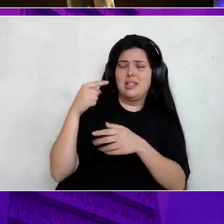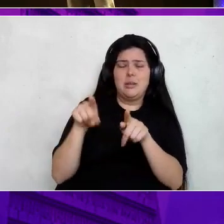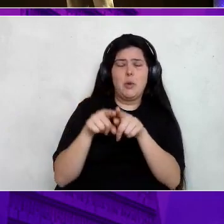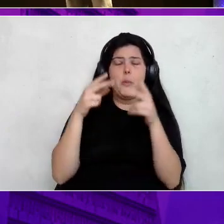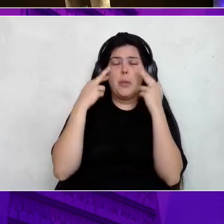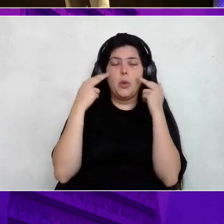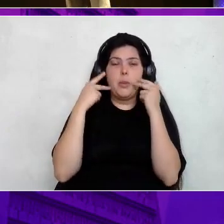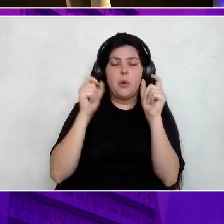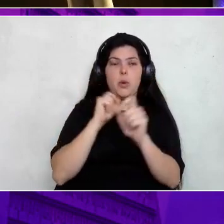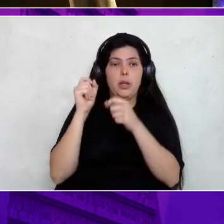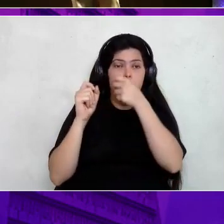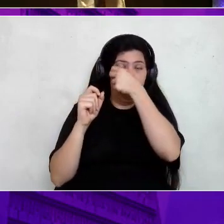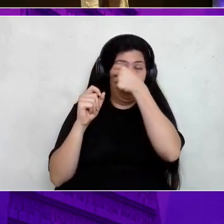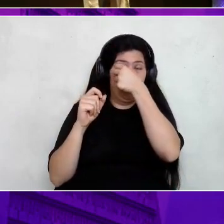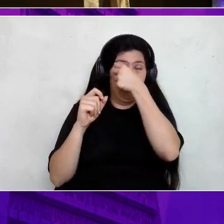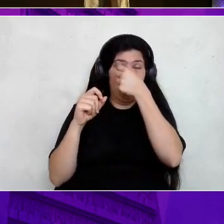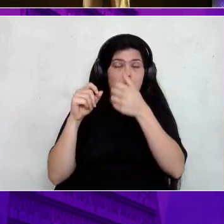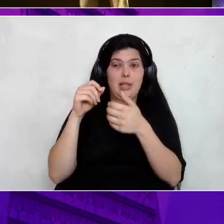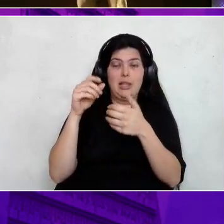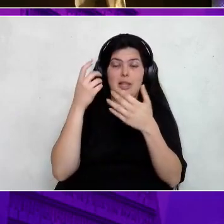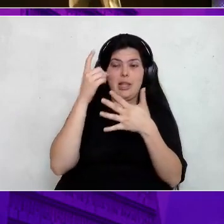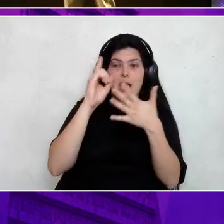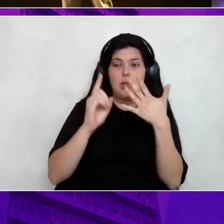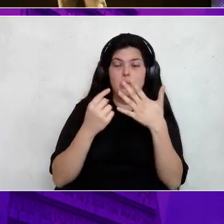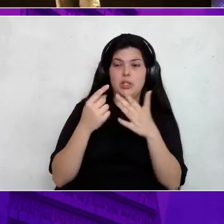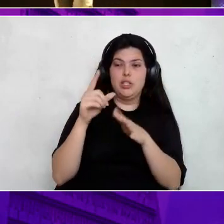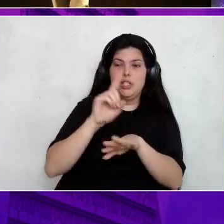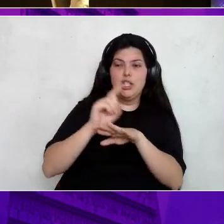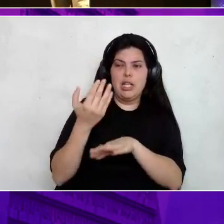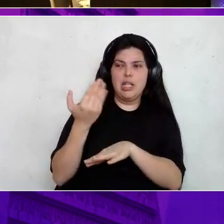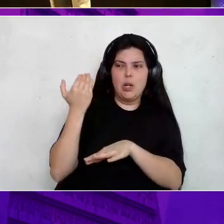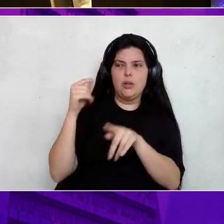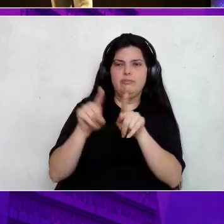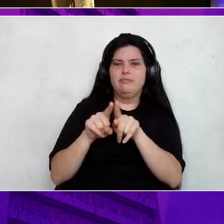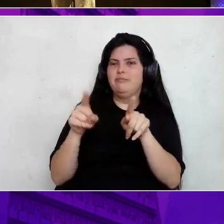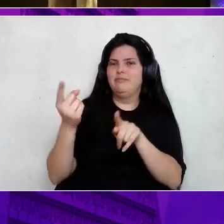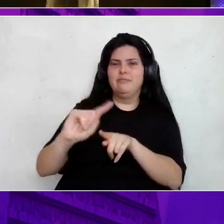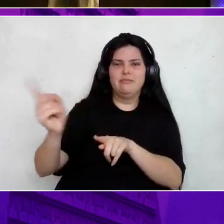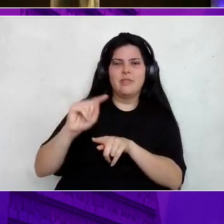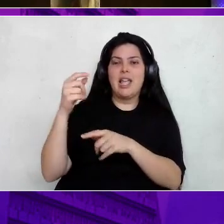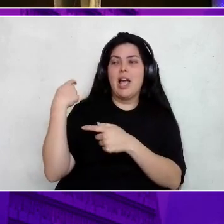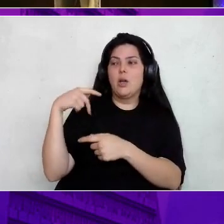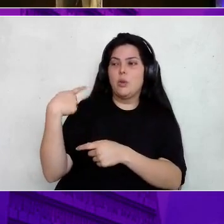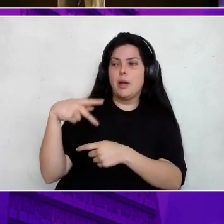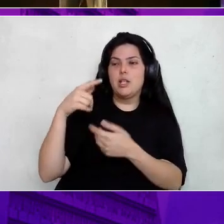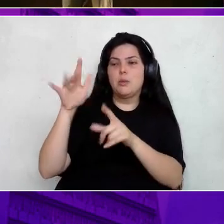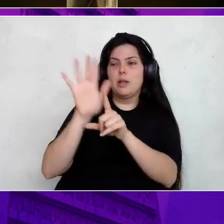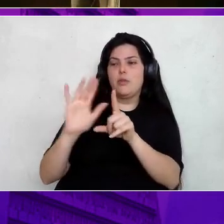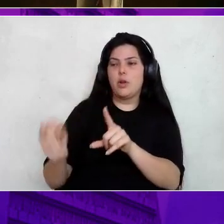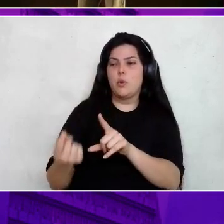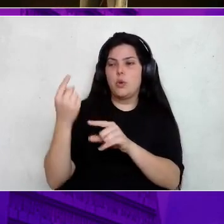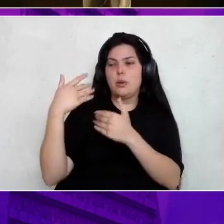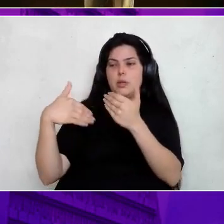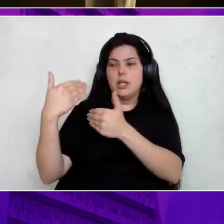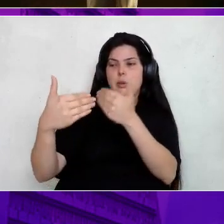Trabalhar com os dados do dia anterior. Aqui não. De uma forma automática, uma plataforma única. Todo o processamento é feito nessa plataforma, utilizando motores diferentes.